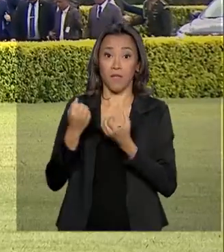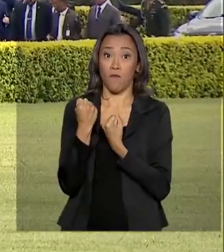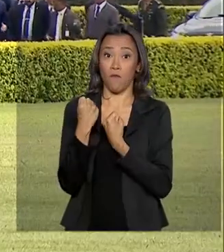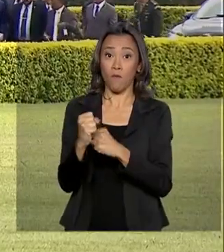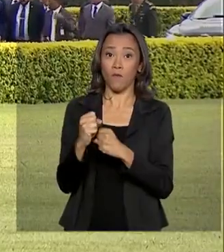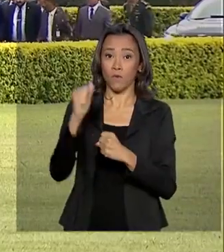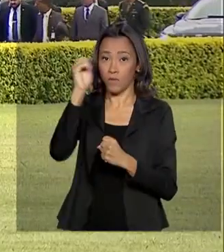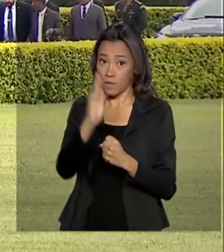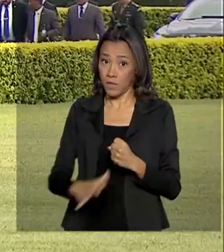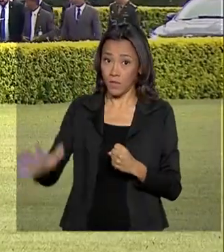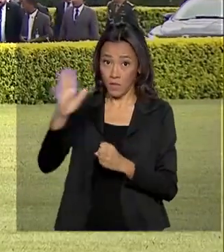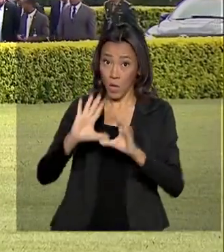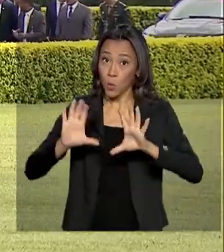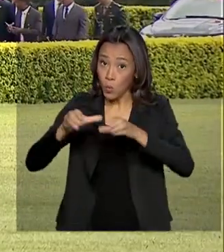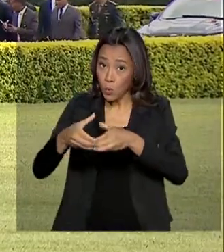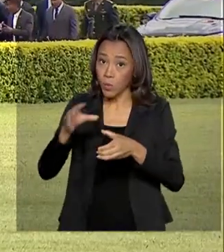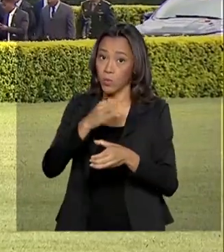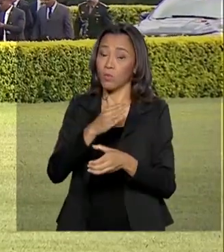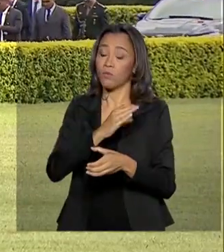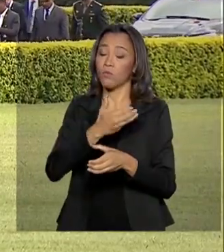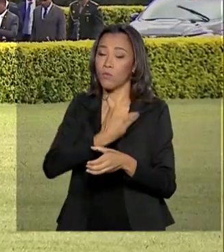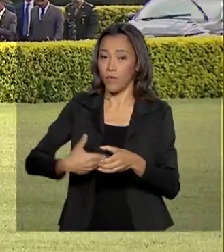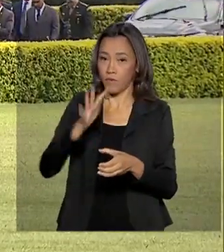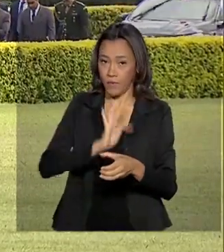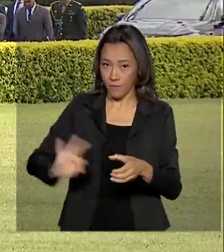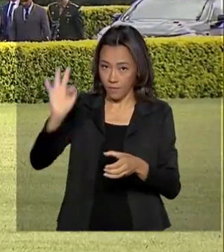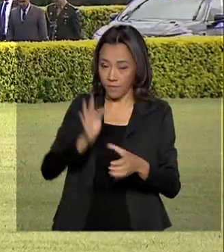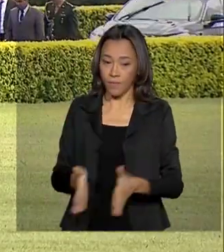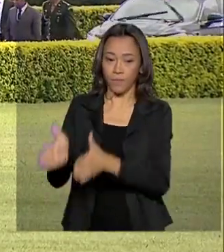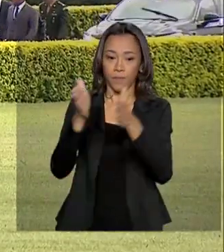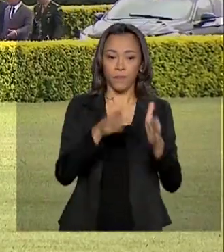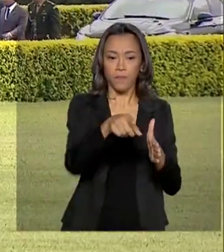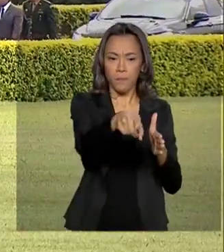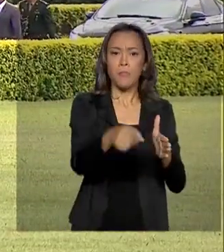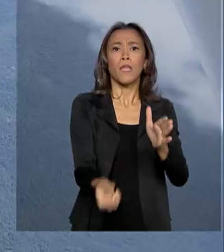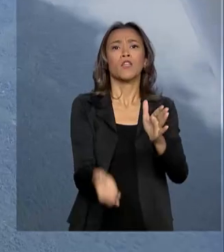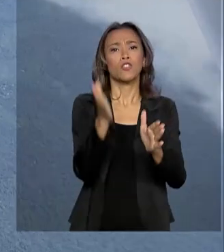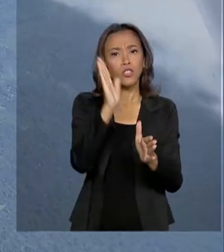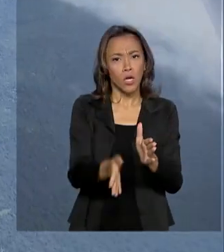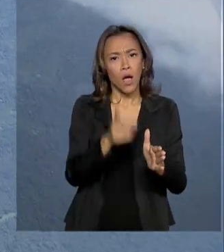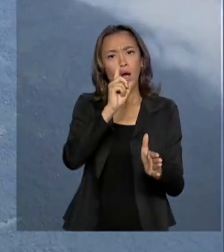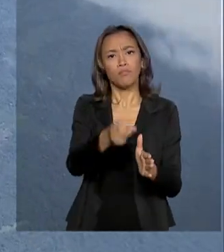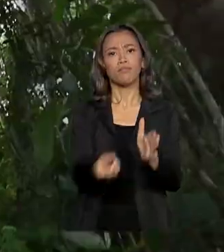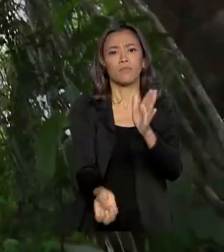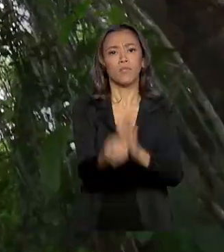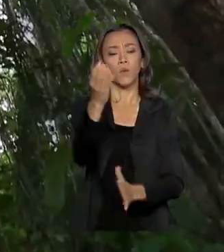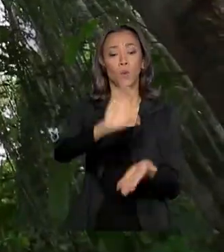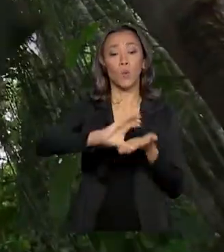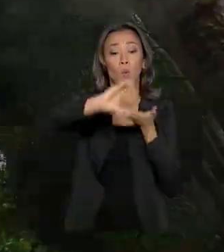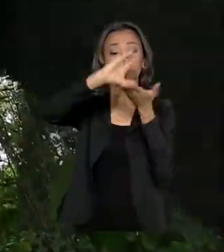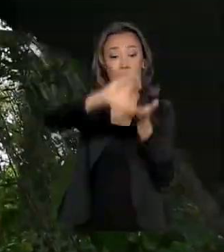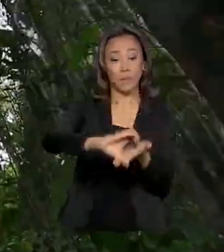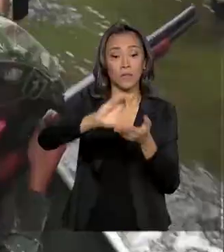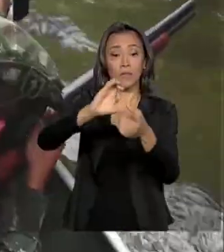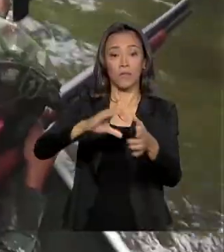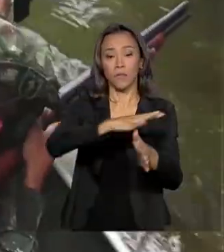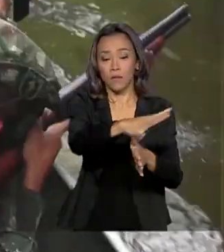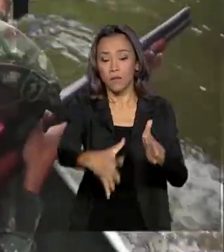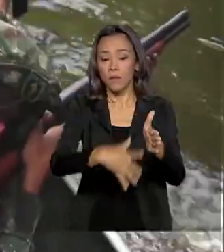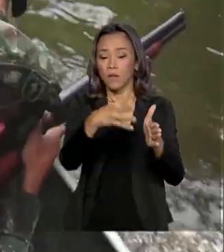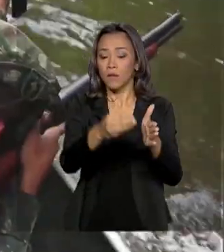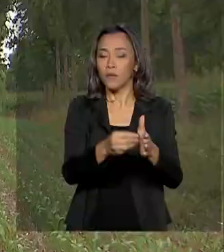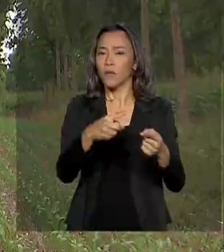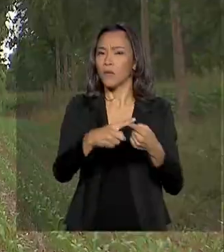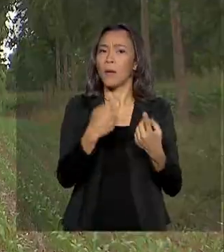O presidente Jair Bolsonaro determinou a criação do Conselho da Amazônia, que vai coordenar ações voltadas à proteção,